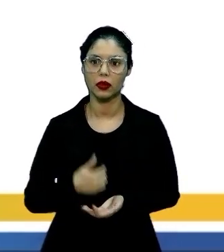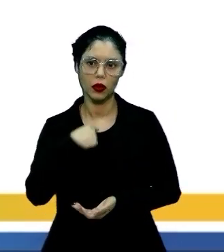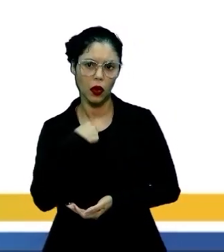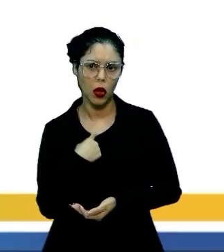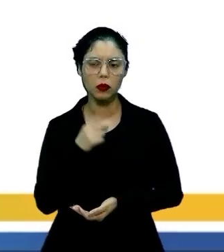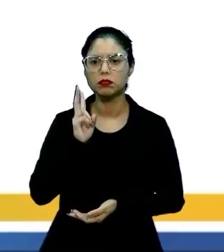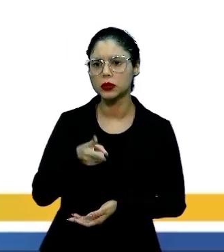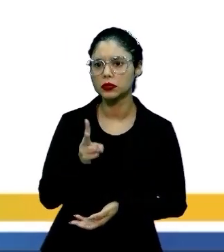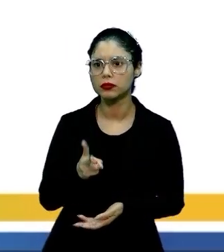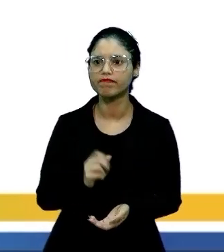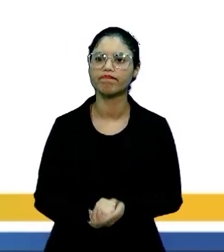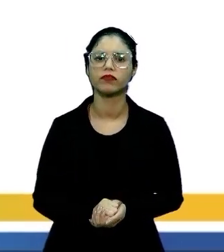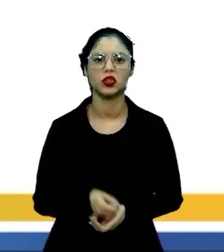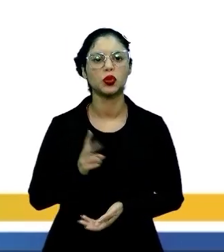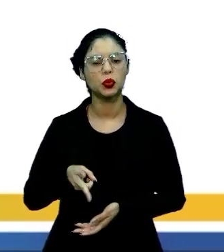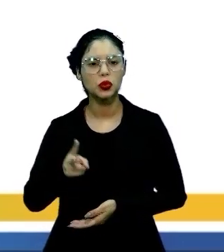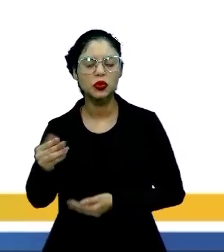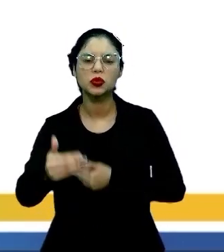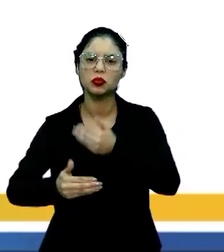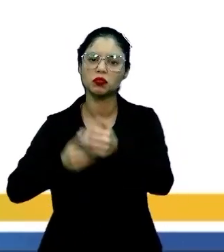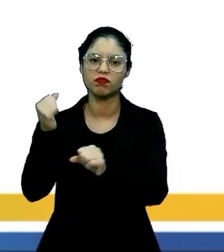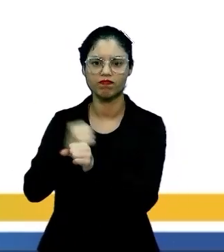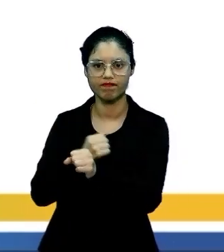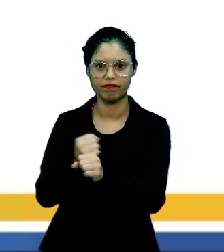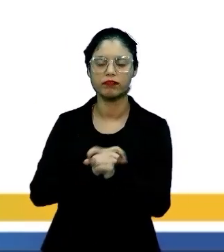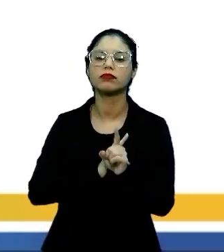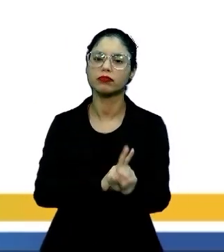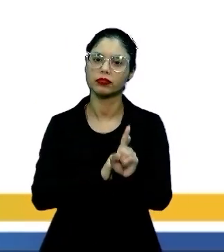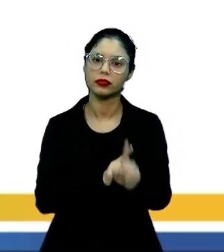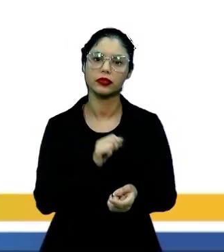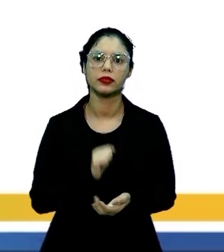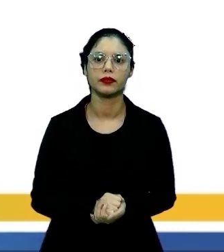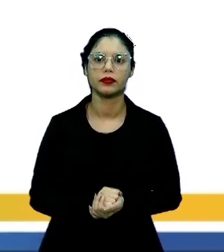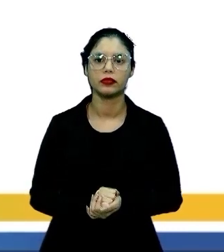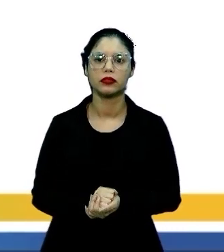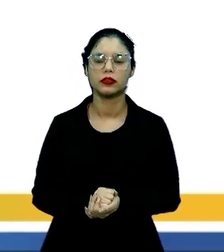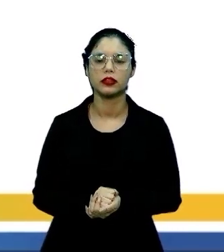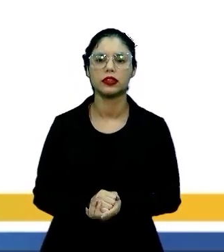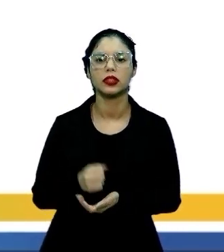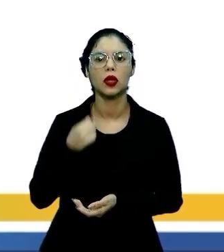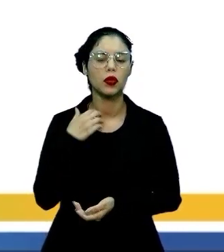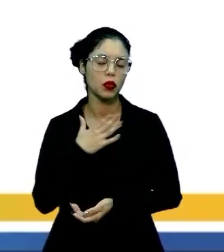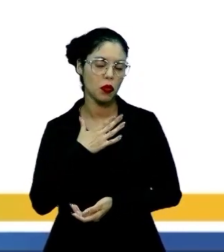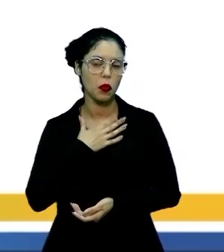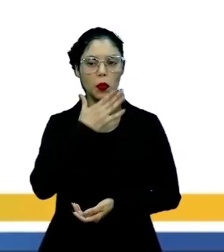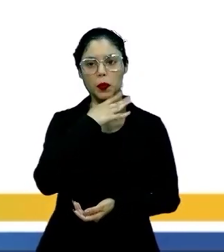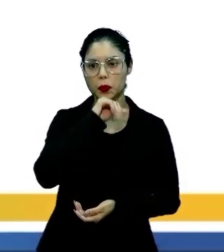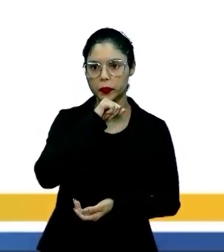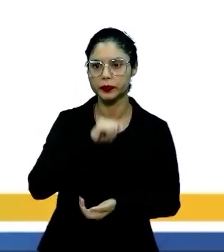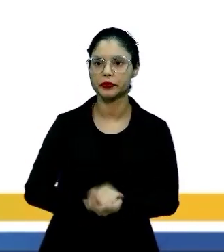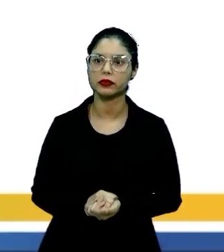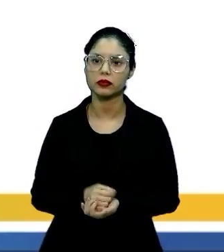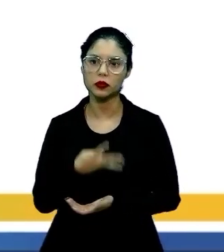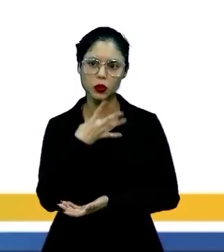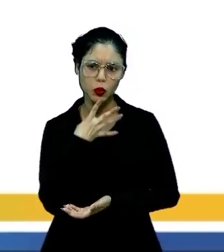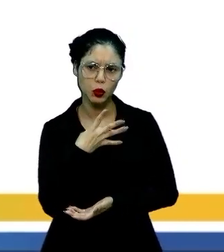mesmo fui injusto com ele durante os anos em que se seguiram ao inventário do meu pai.